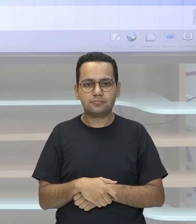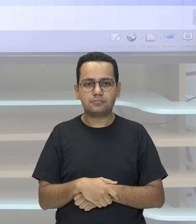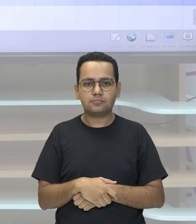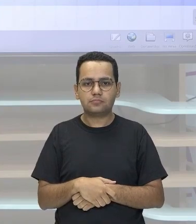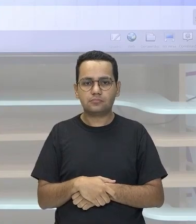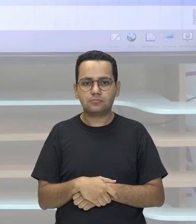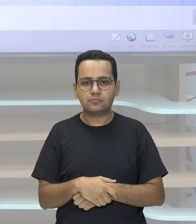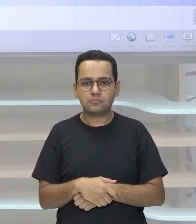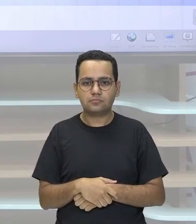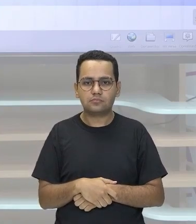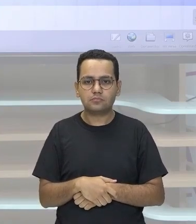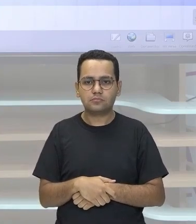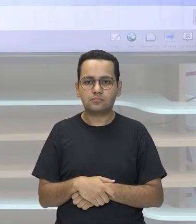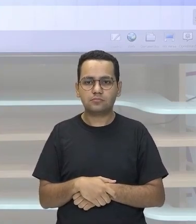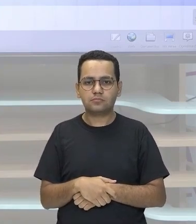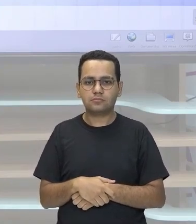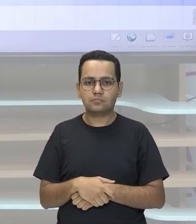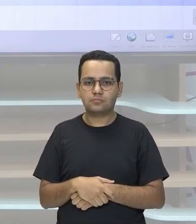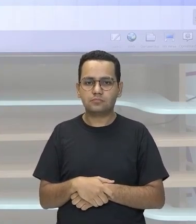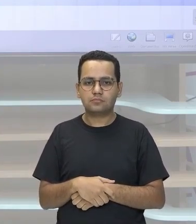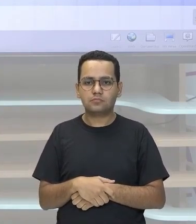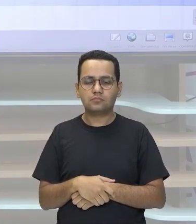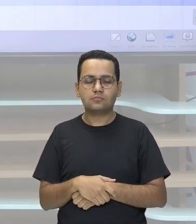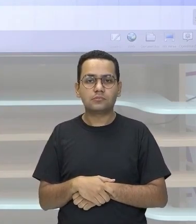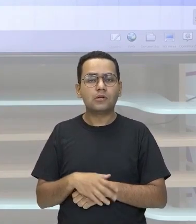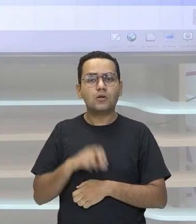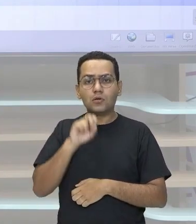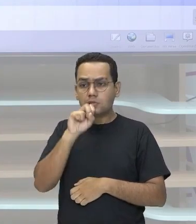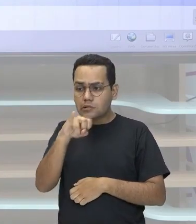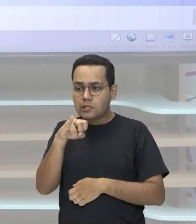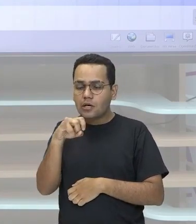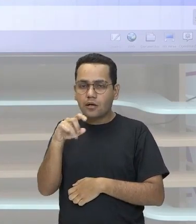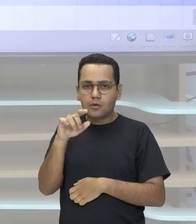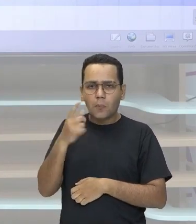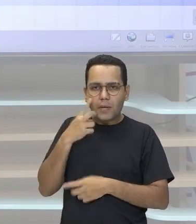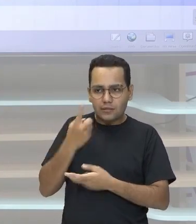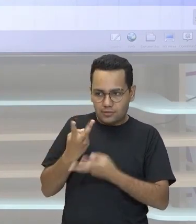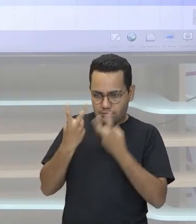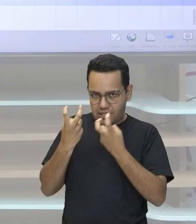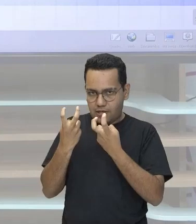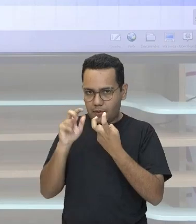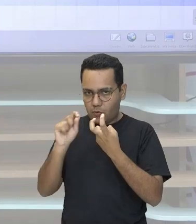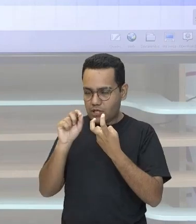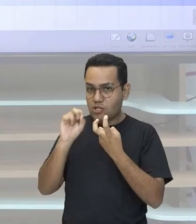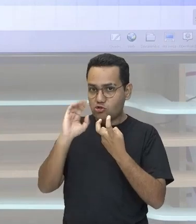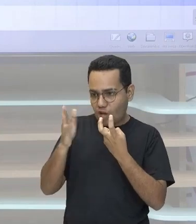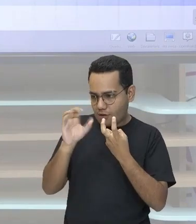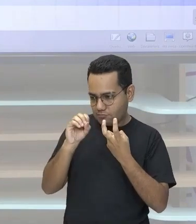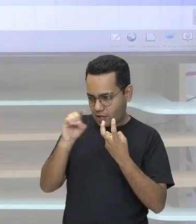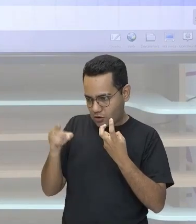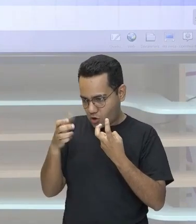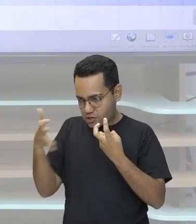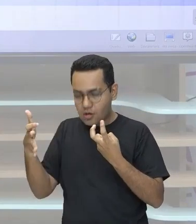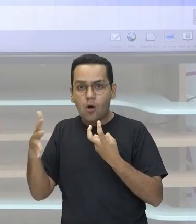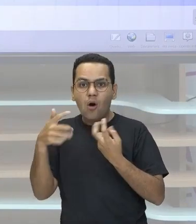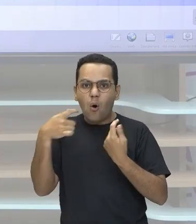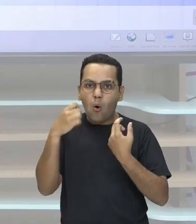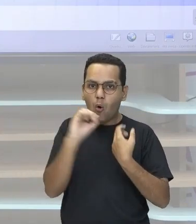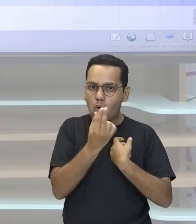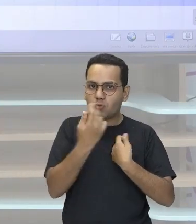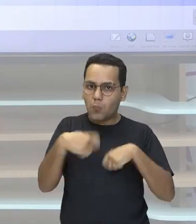está Em notação científica Ou se precisa Dar uma manipulada É claro que se você Vier manipulando pelo meio Às